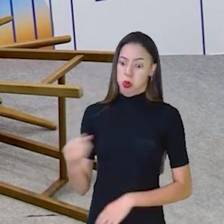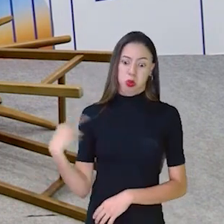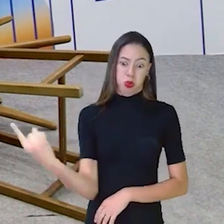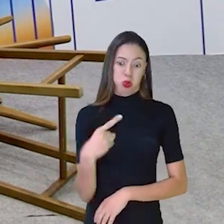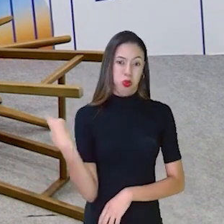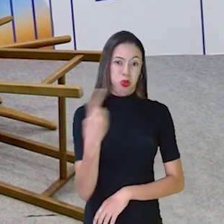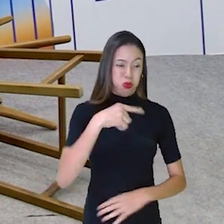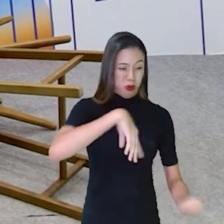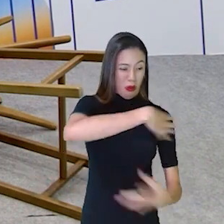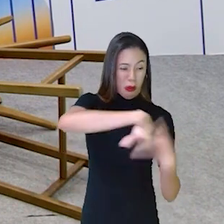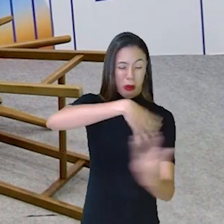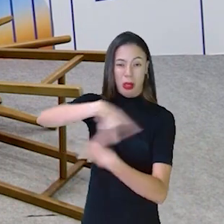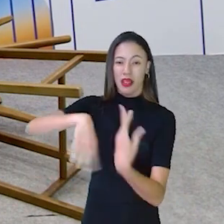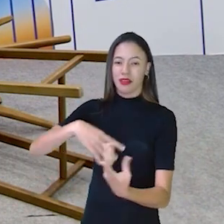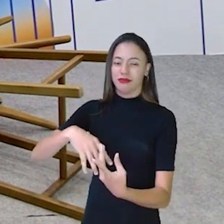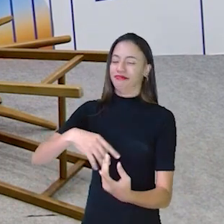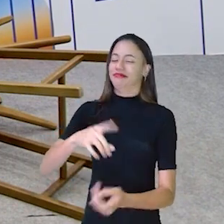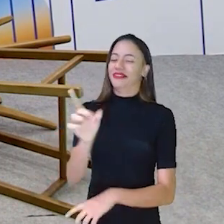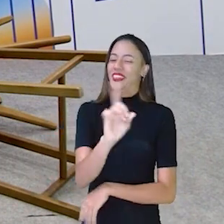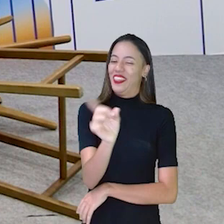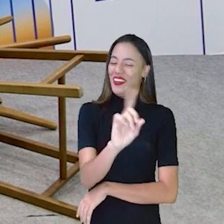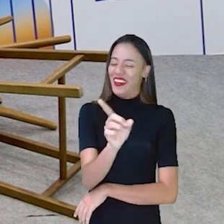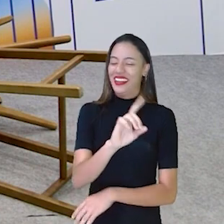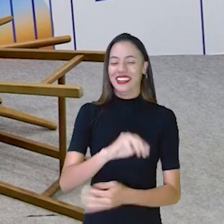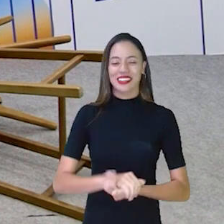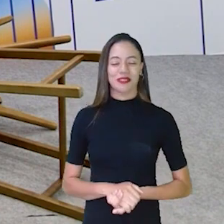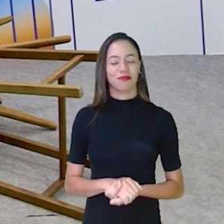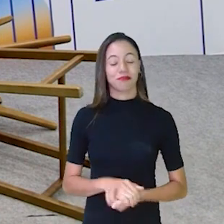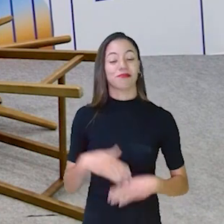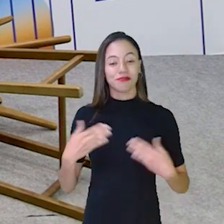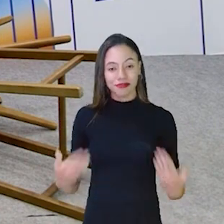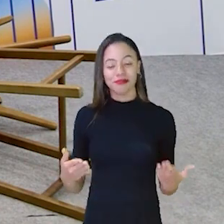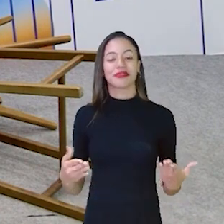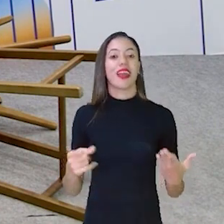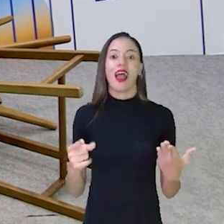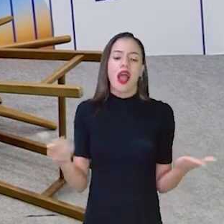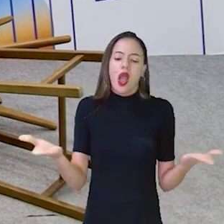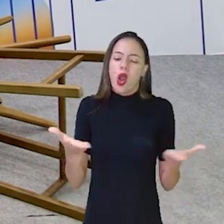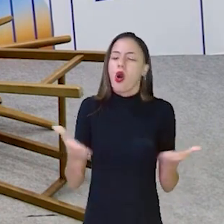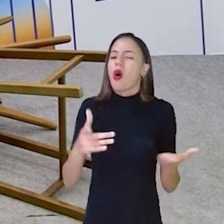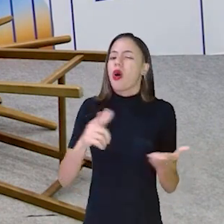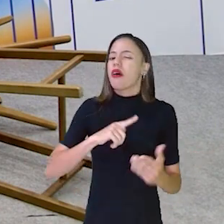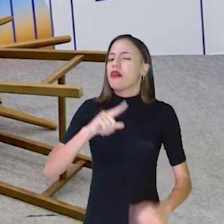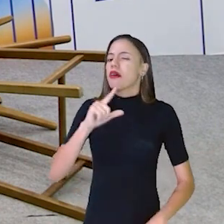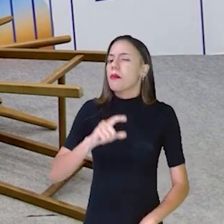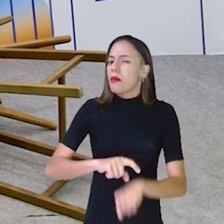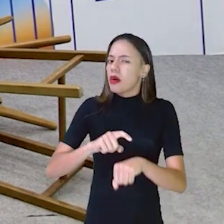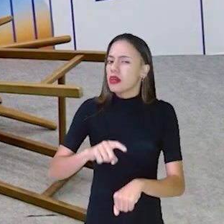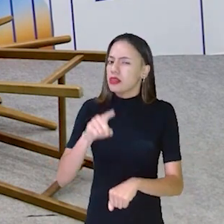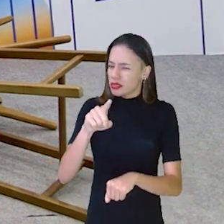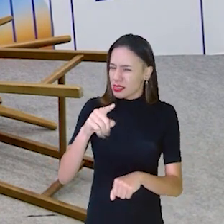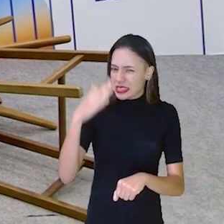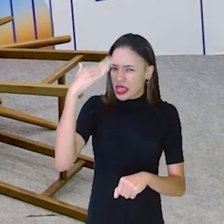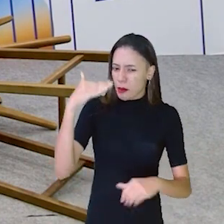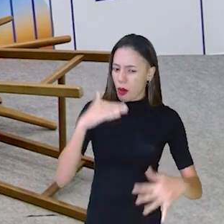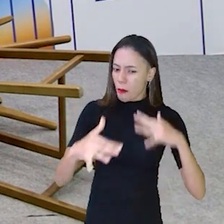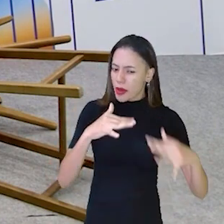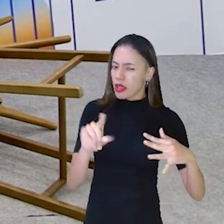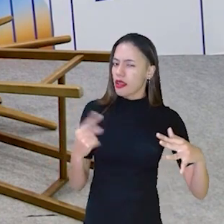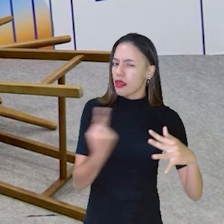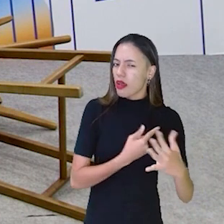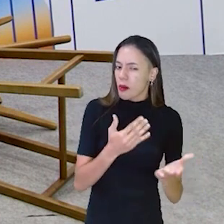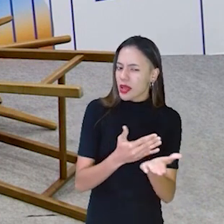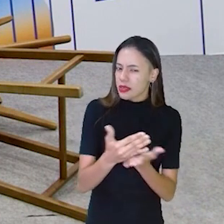tudo. Nada disso não. É que a gente agora vai ter um momento, sabe o momento que a gente começa